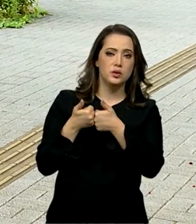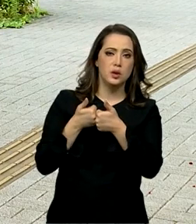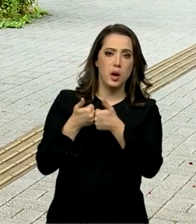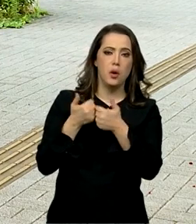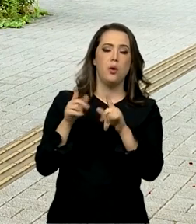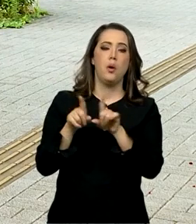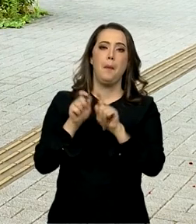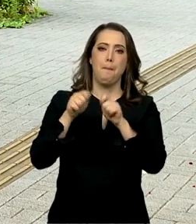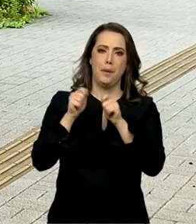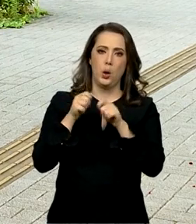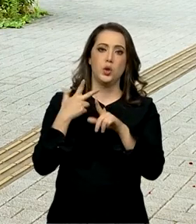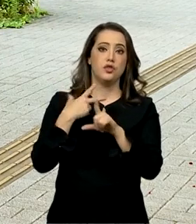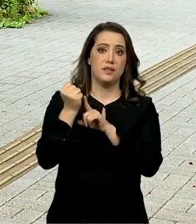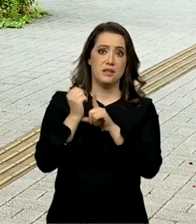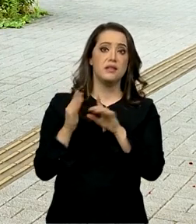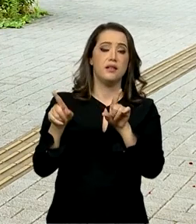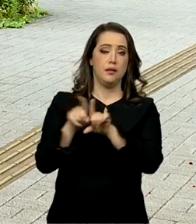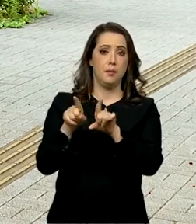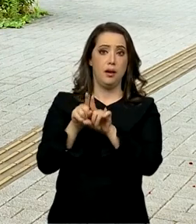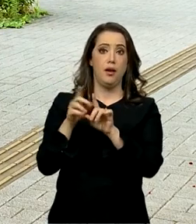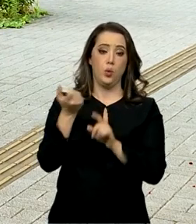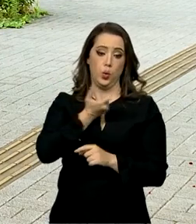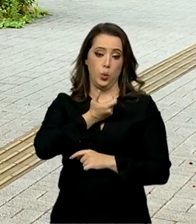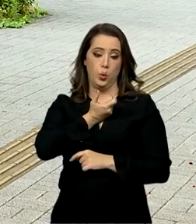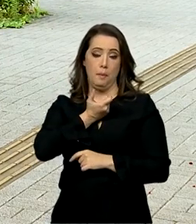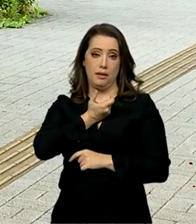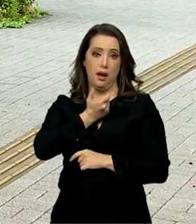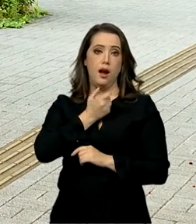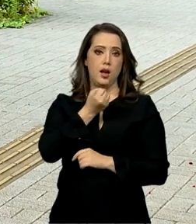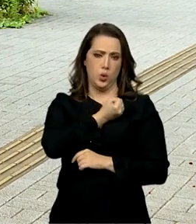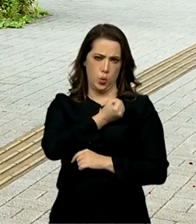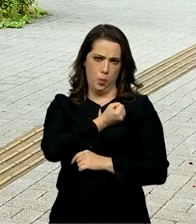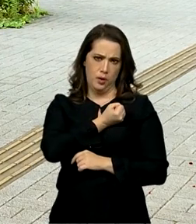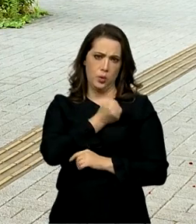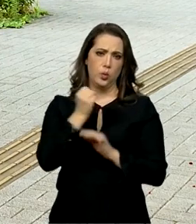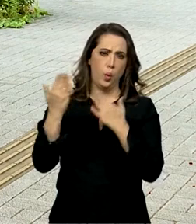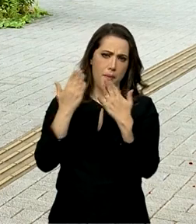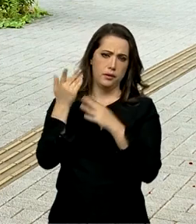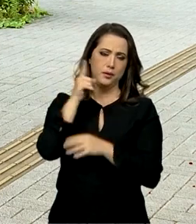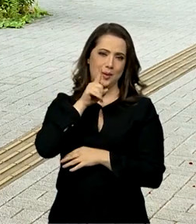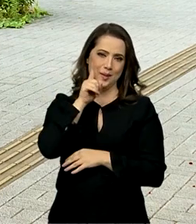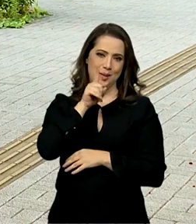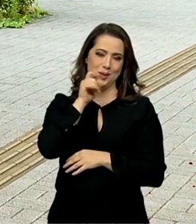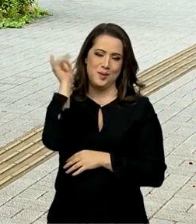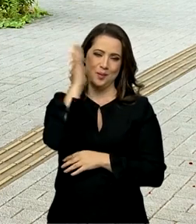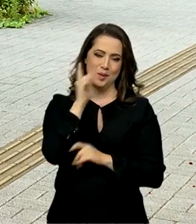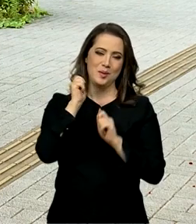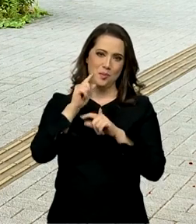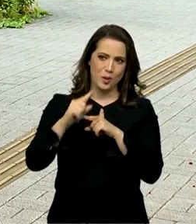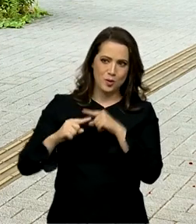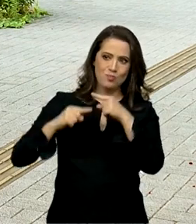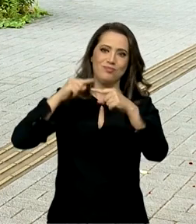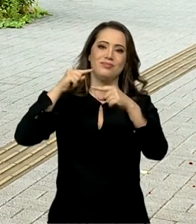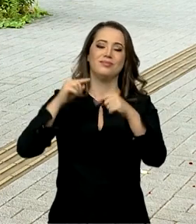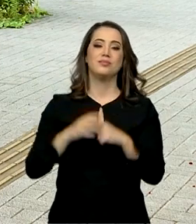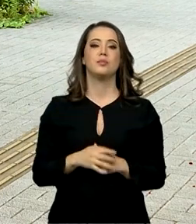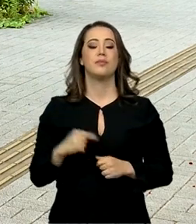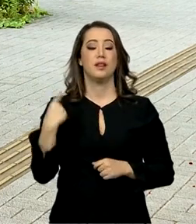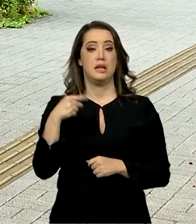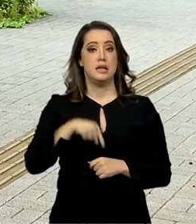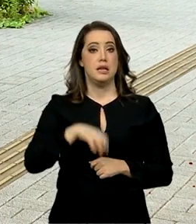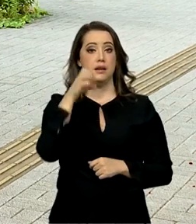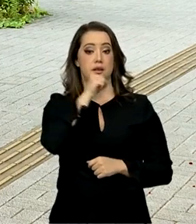possível ultrapassar os Estados Unidos, pelo menos nesse primeiro momento. E hoje temos a possibilidade, nesse sábado que começa aqui em Tóquio, temos a